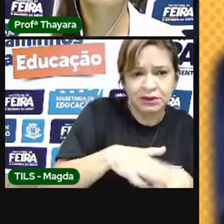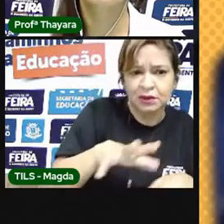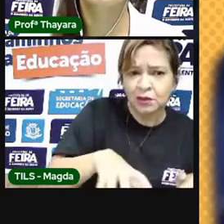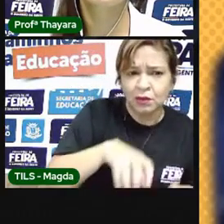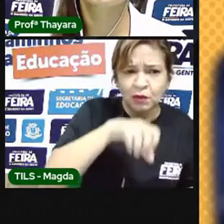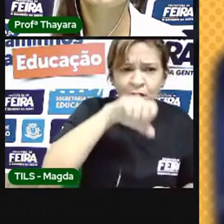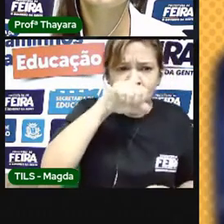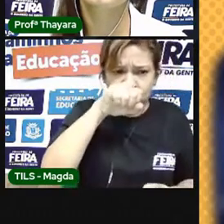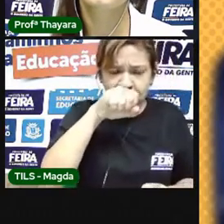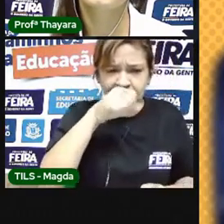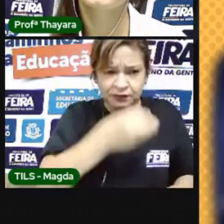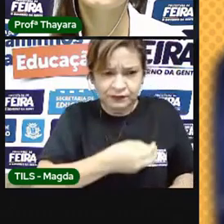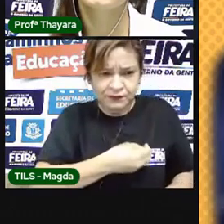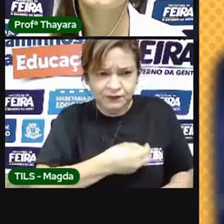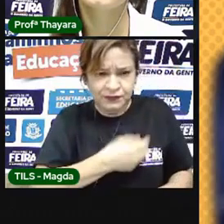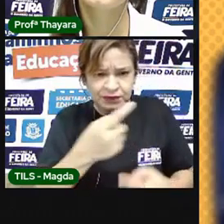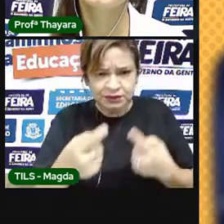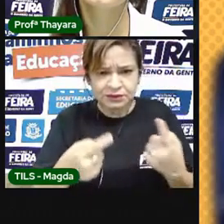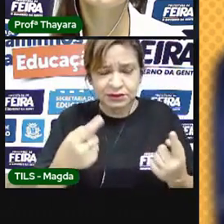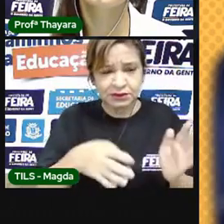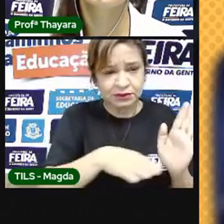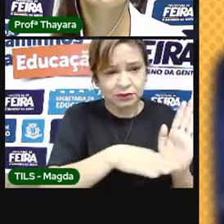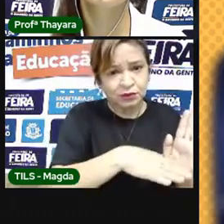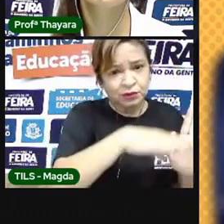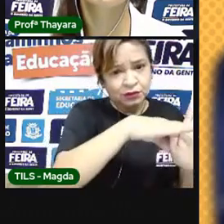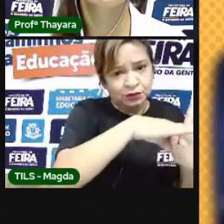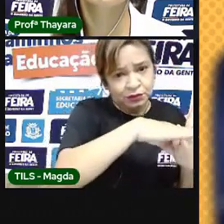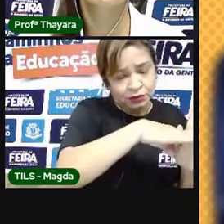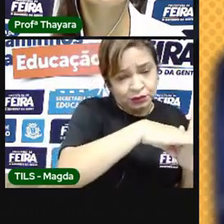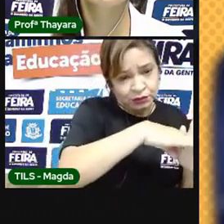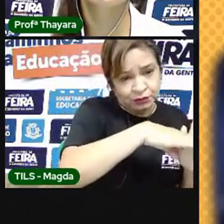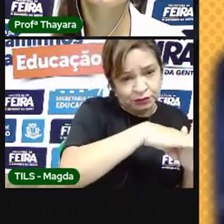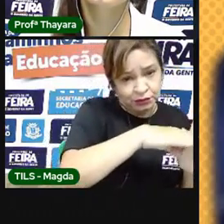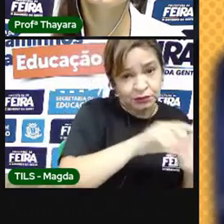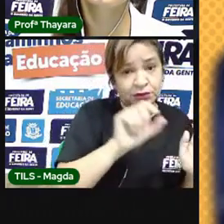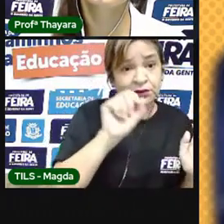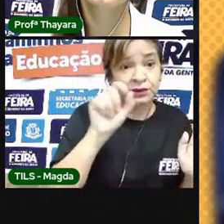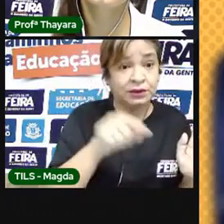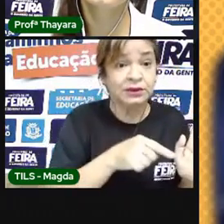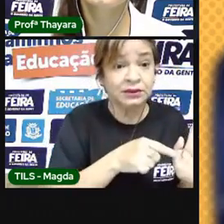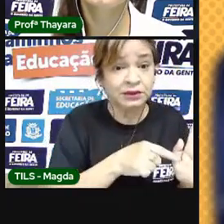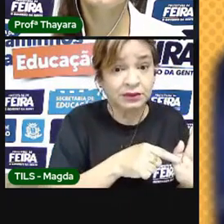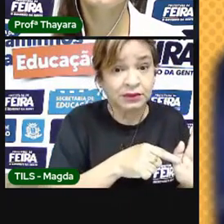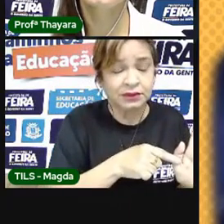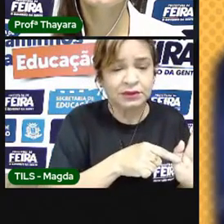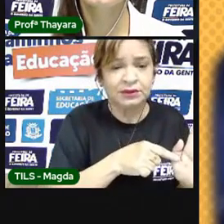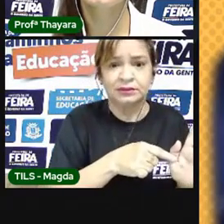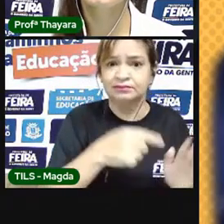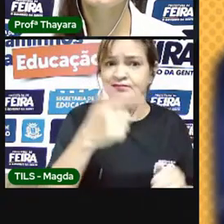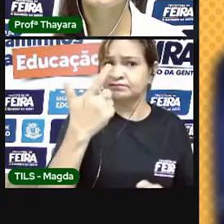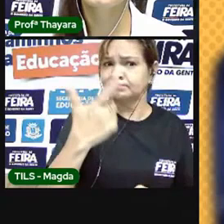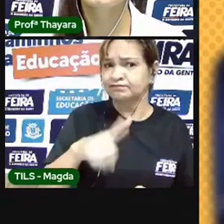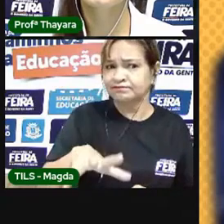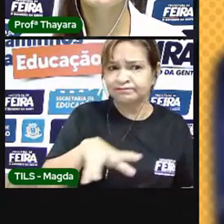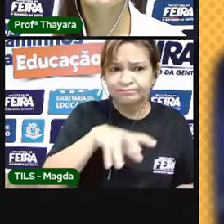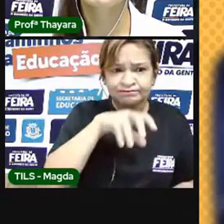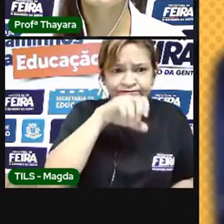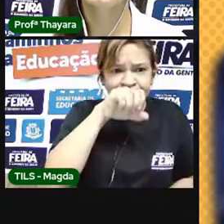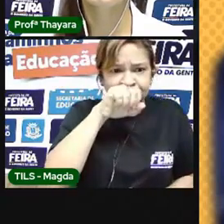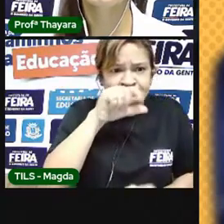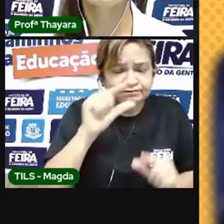respiramos. Logo acima usa a estratosfera e nela não tem muito oxigênio.